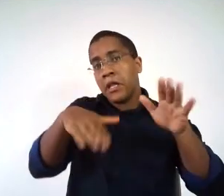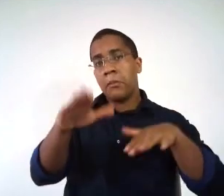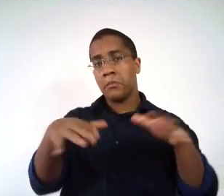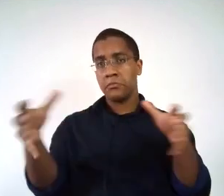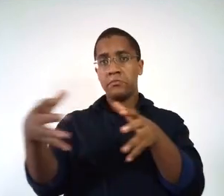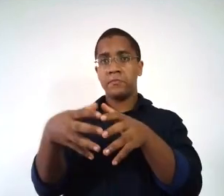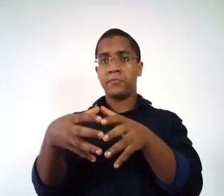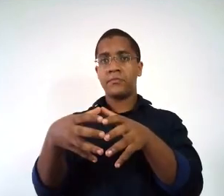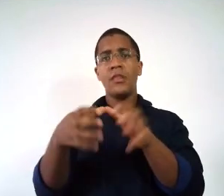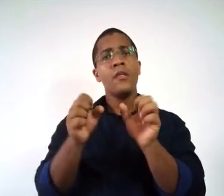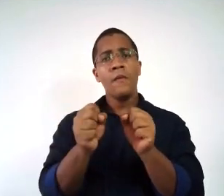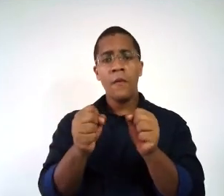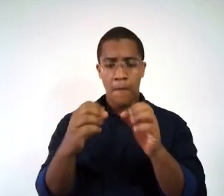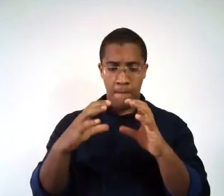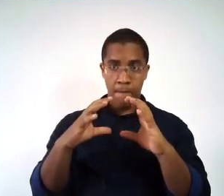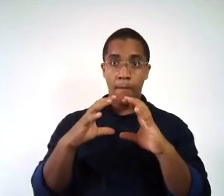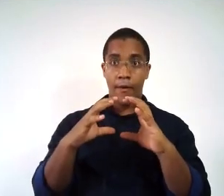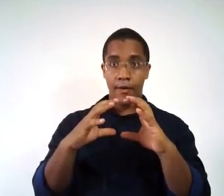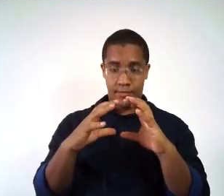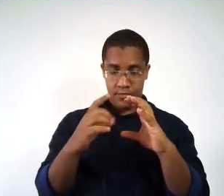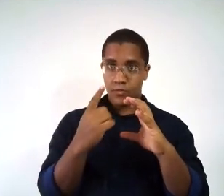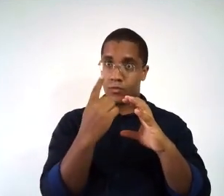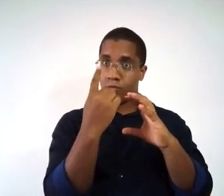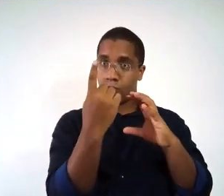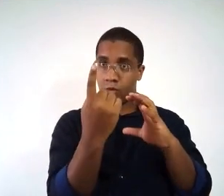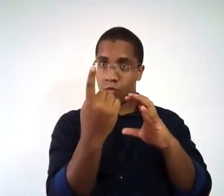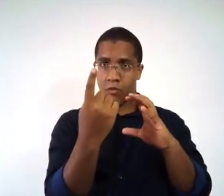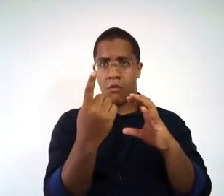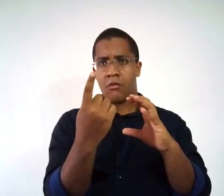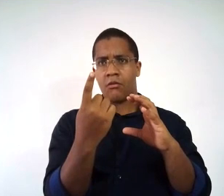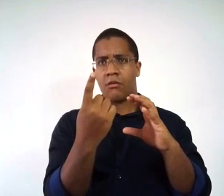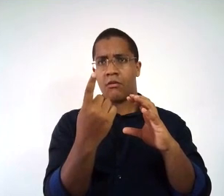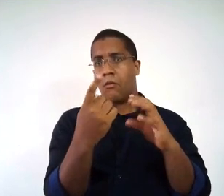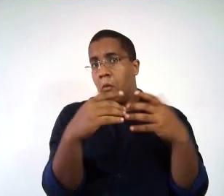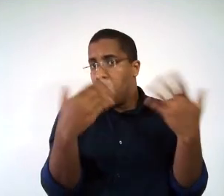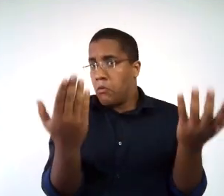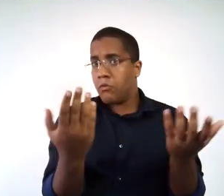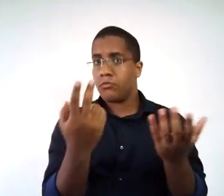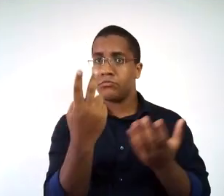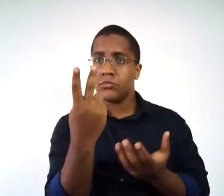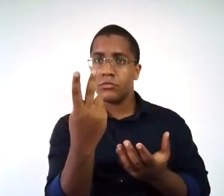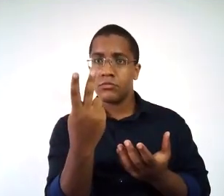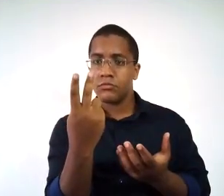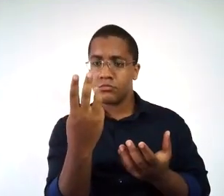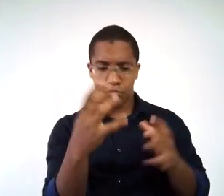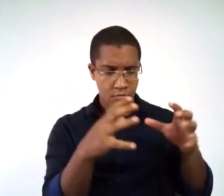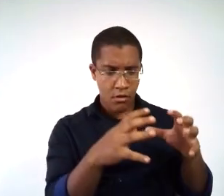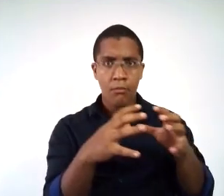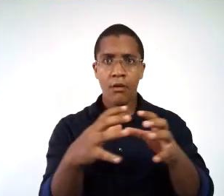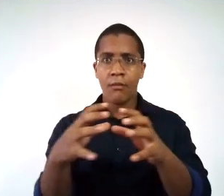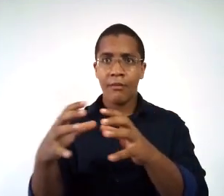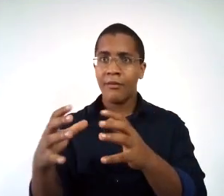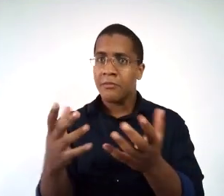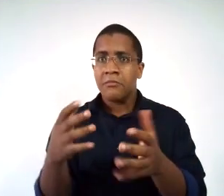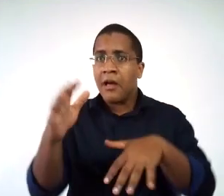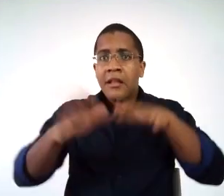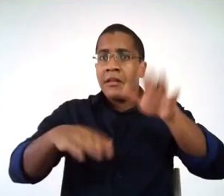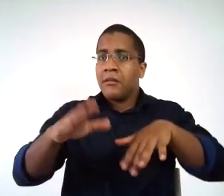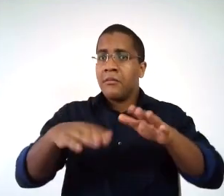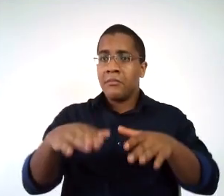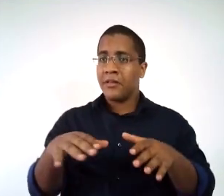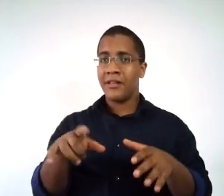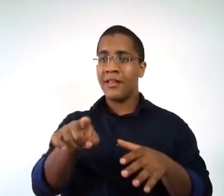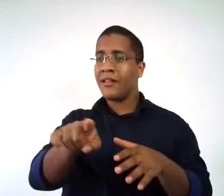quem? Da comunidade. Eu posso utilizar uma única bola ou eu posso utilizar duas, três ou mais bolas.